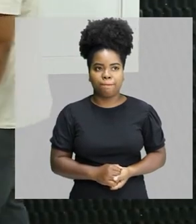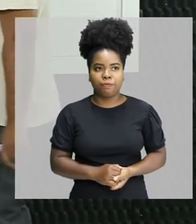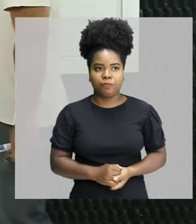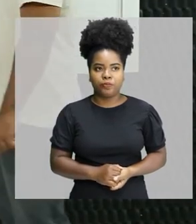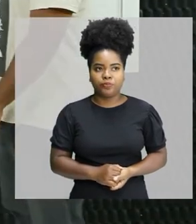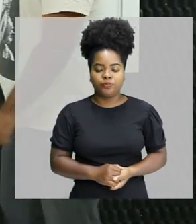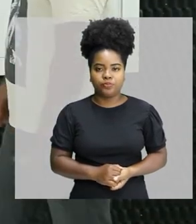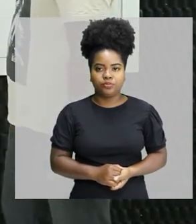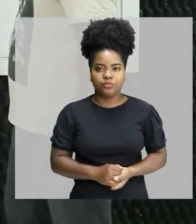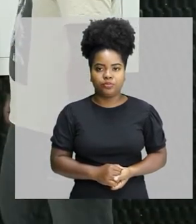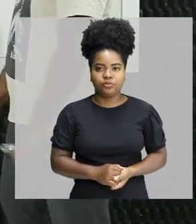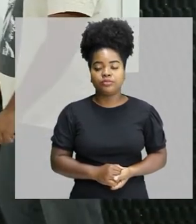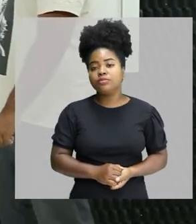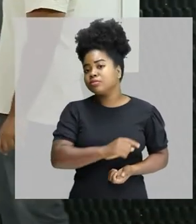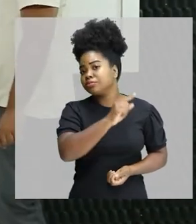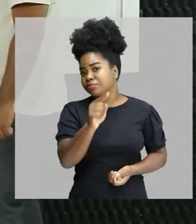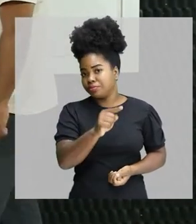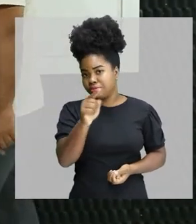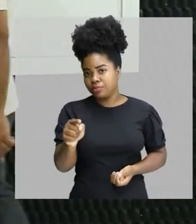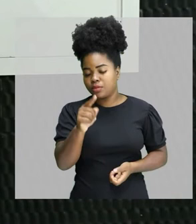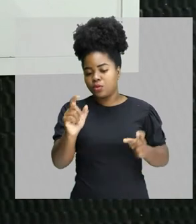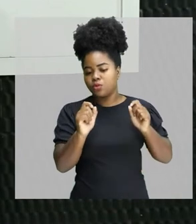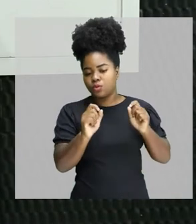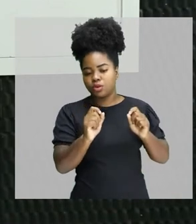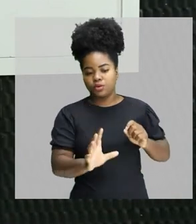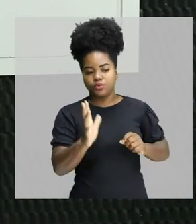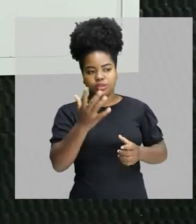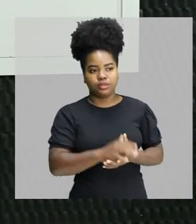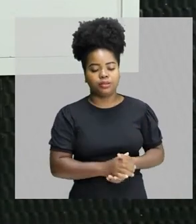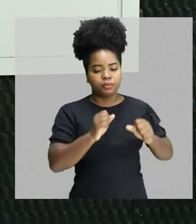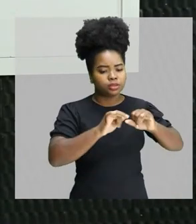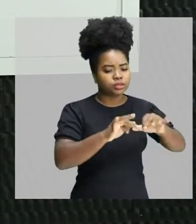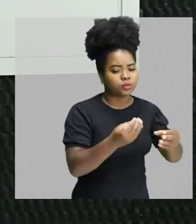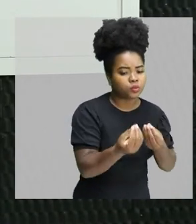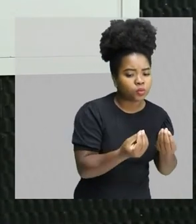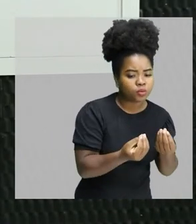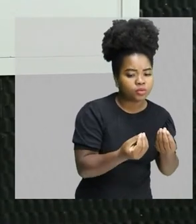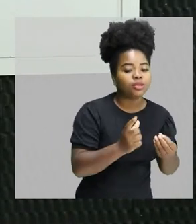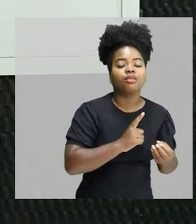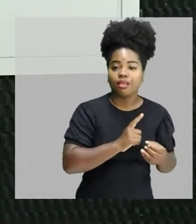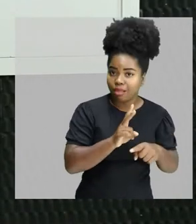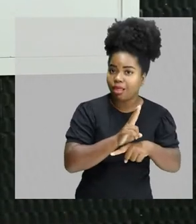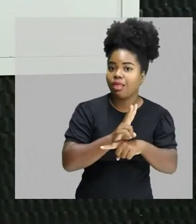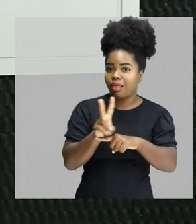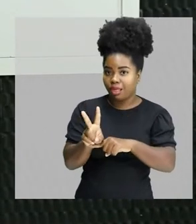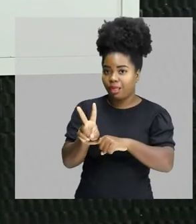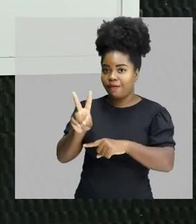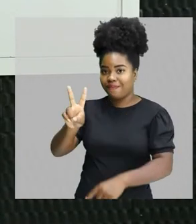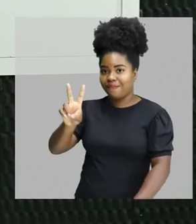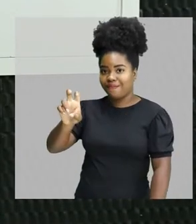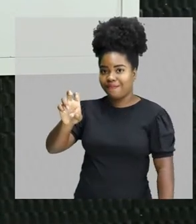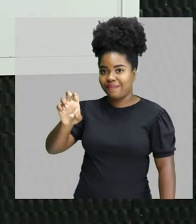Então, uma onda, para ela se propagar, ela vai se propagar com uma determinada velocidade. Tá ok?